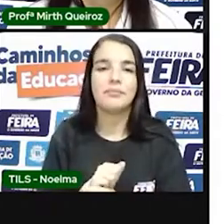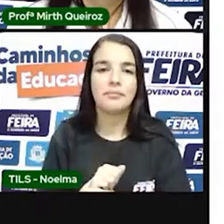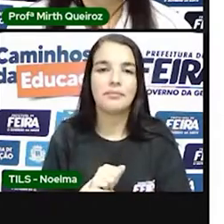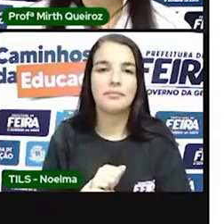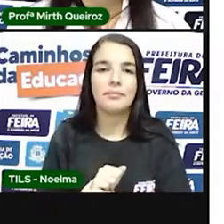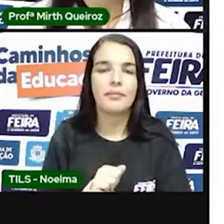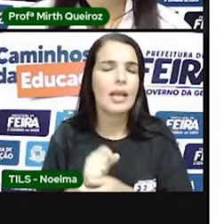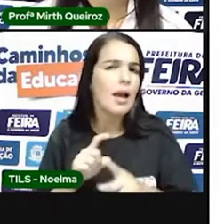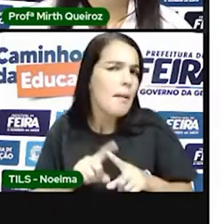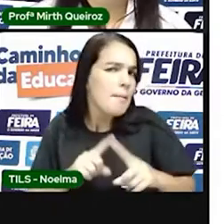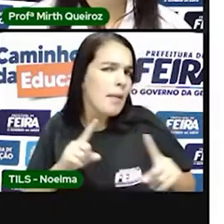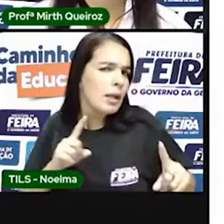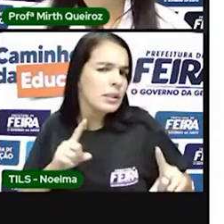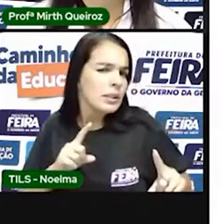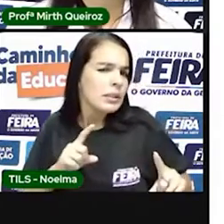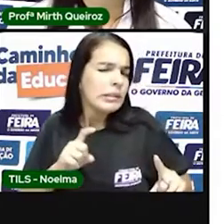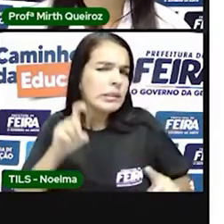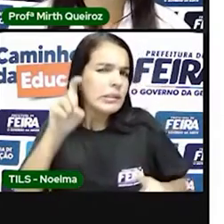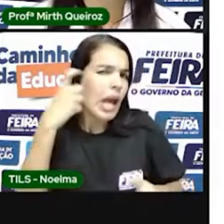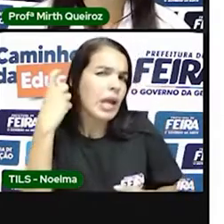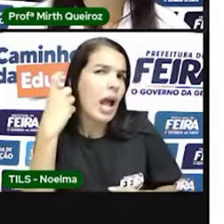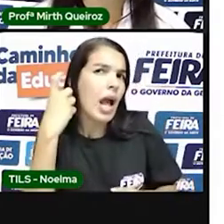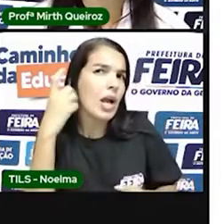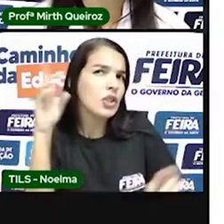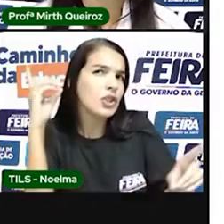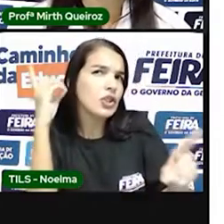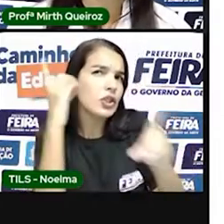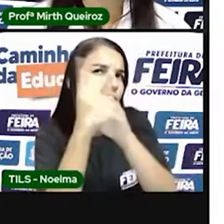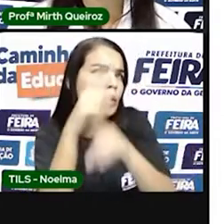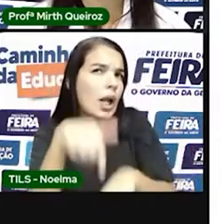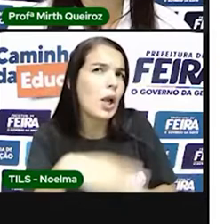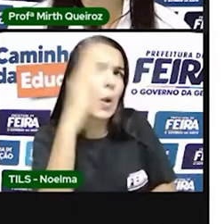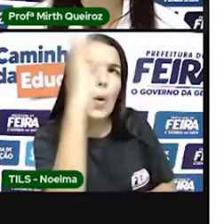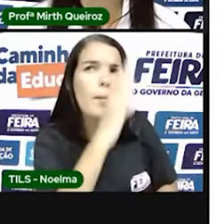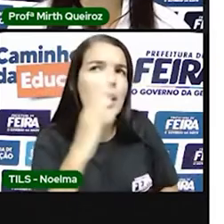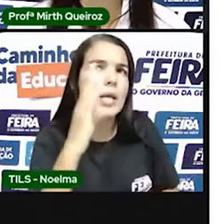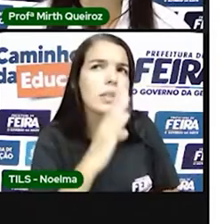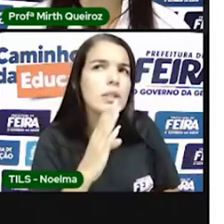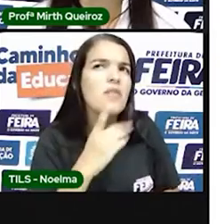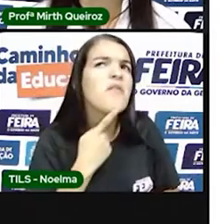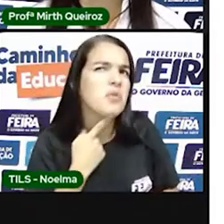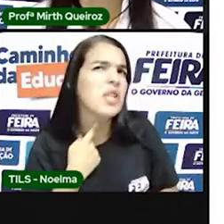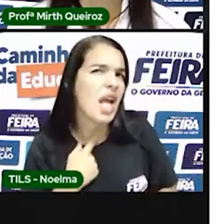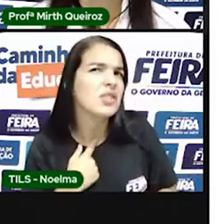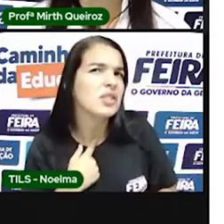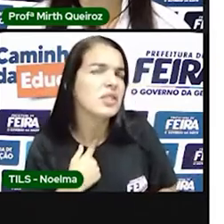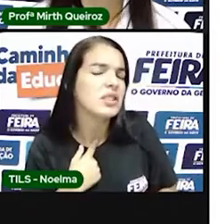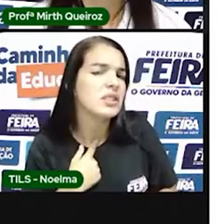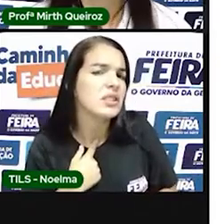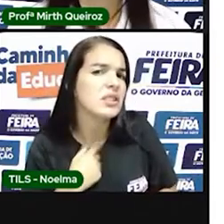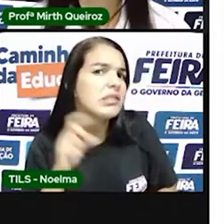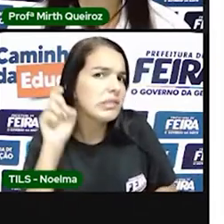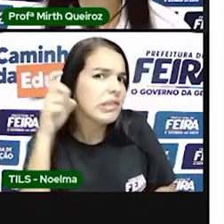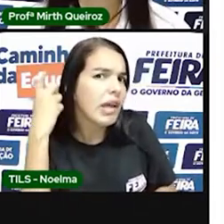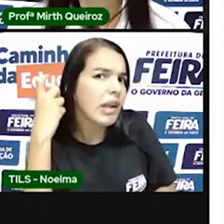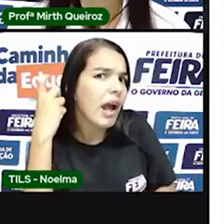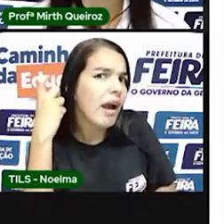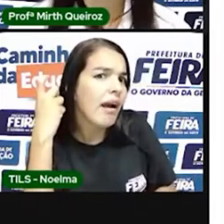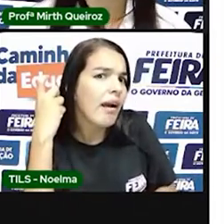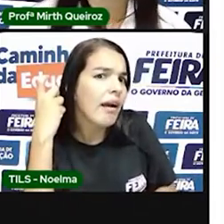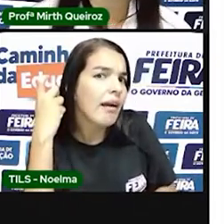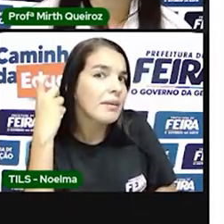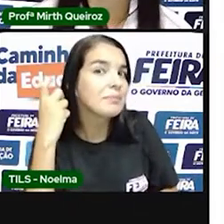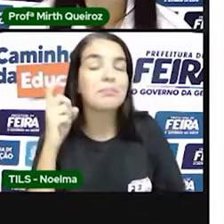Mas será que foi intencional? Será que realmente eles queriam